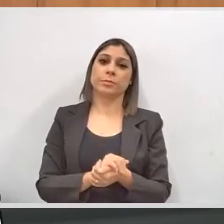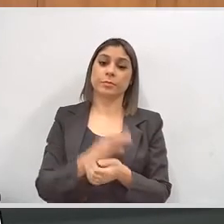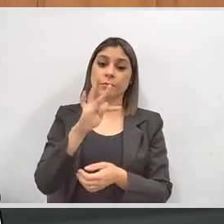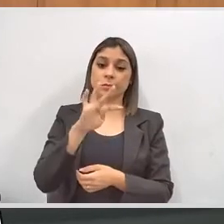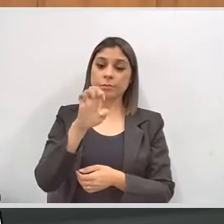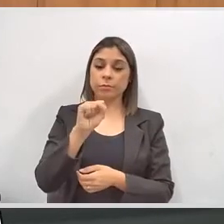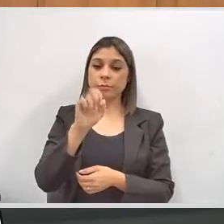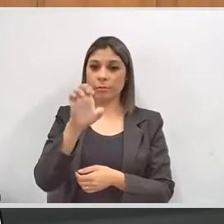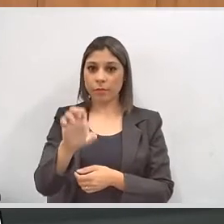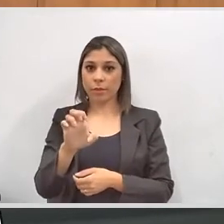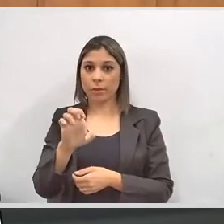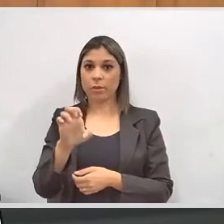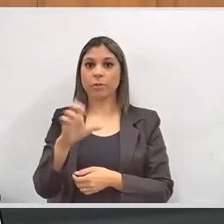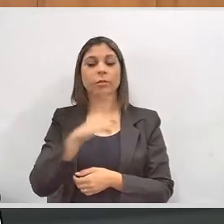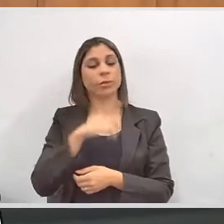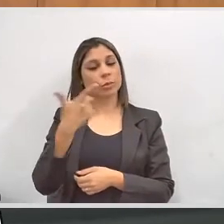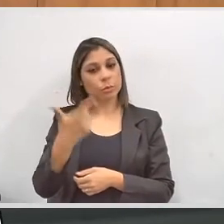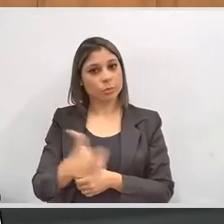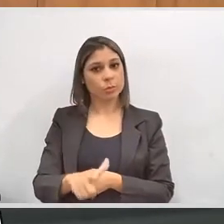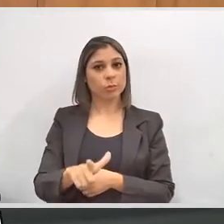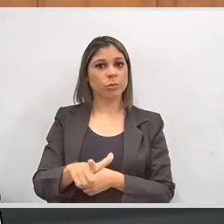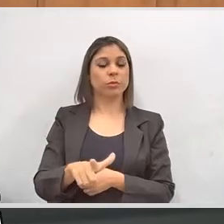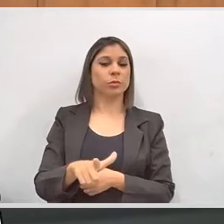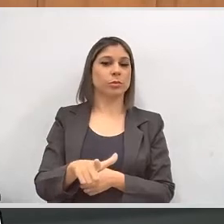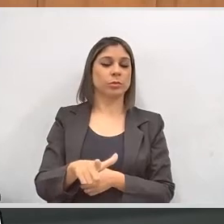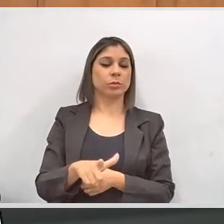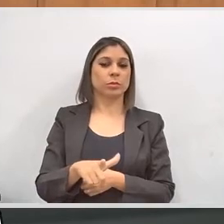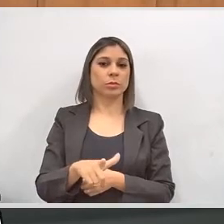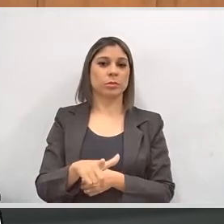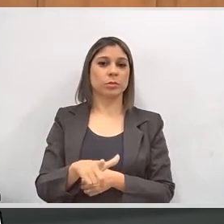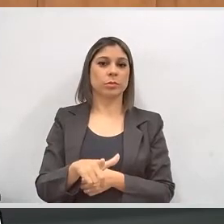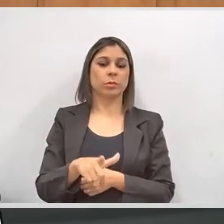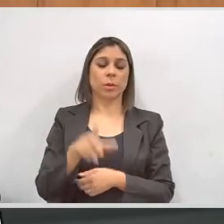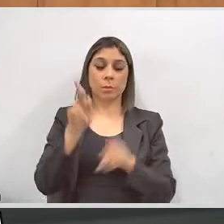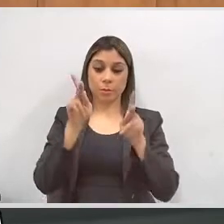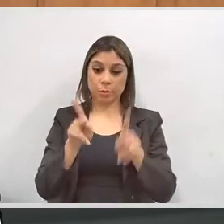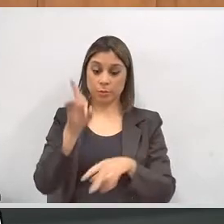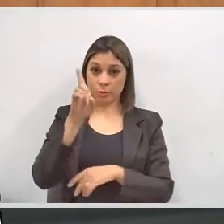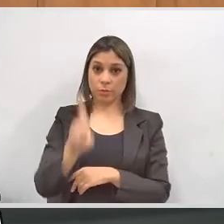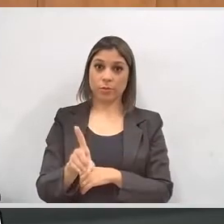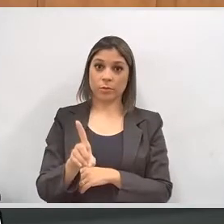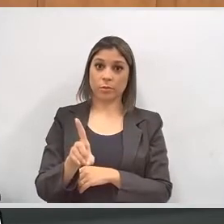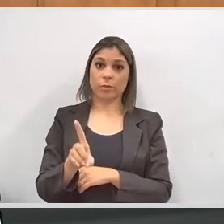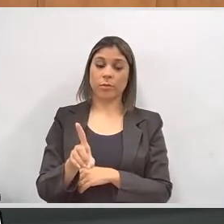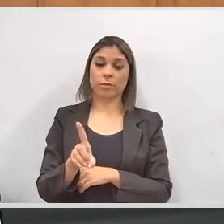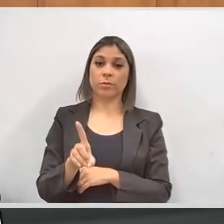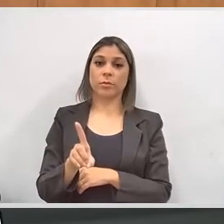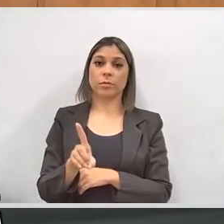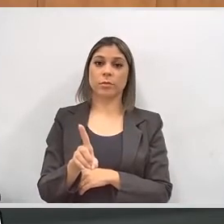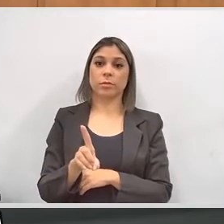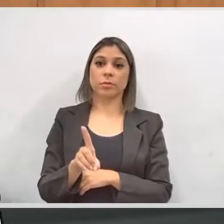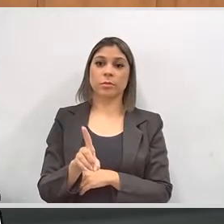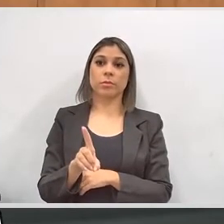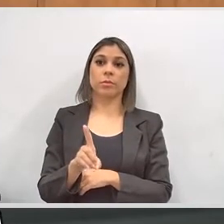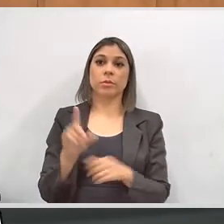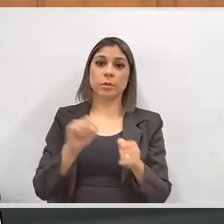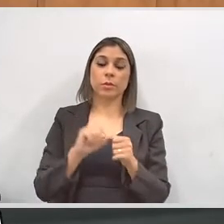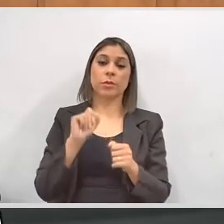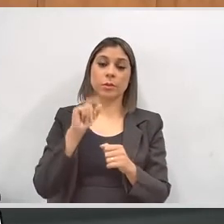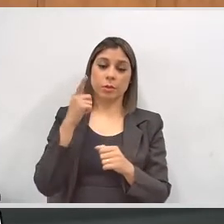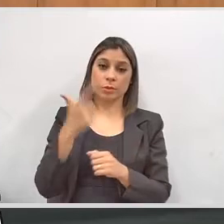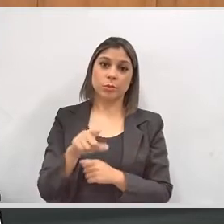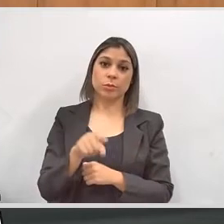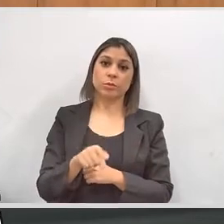específicos, e o TSE oferece novamente ao detentor de necessidades especiais que faça,